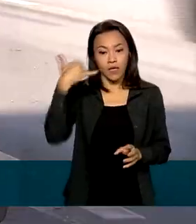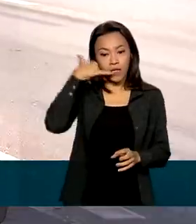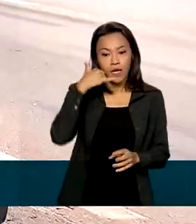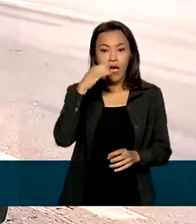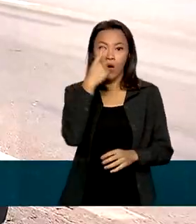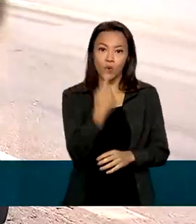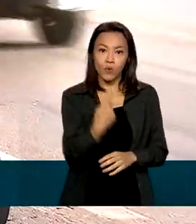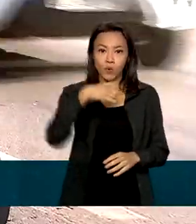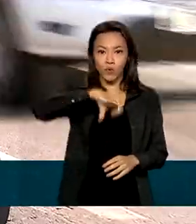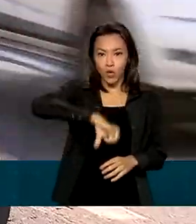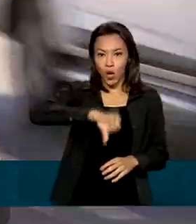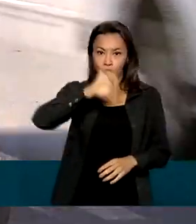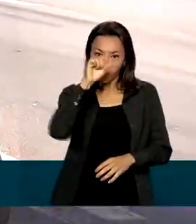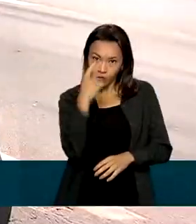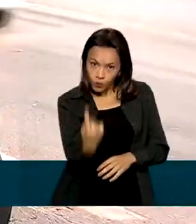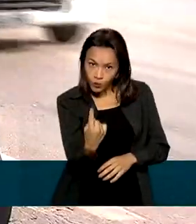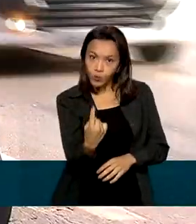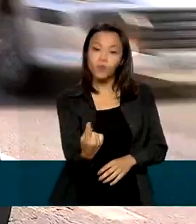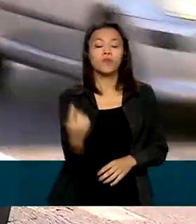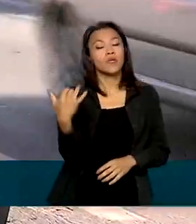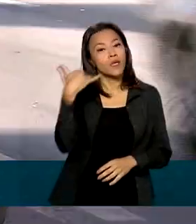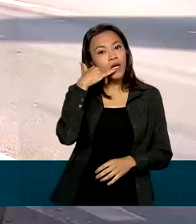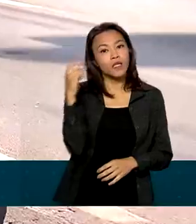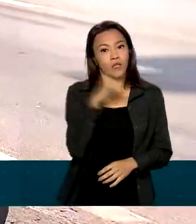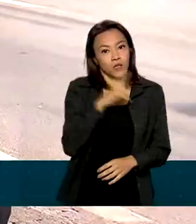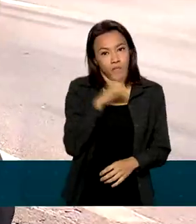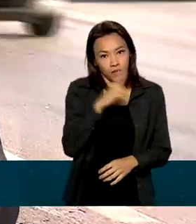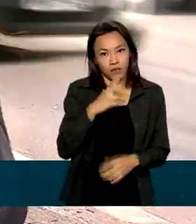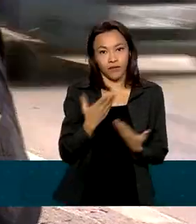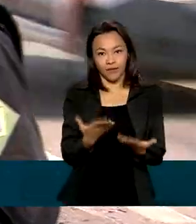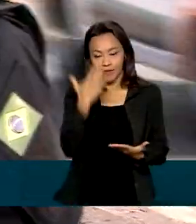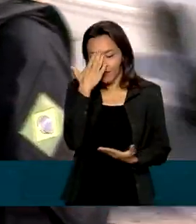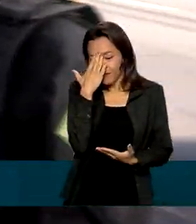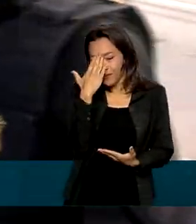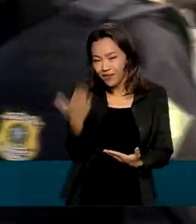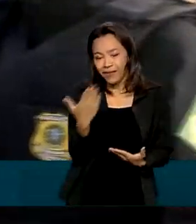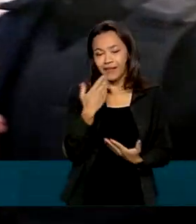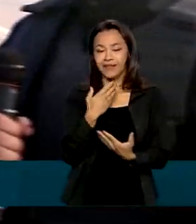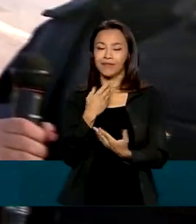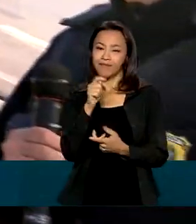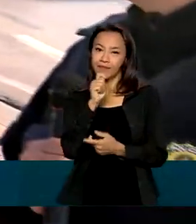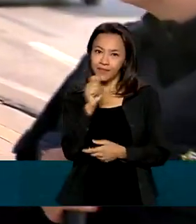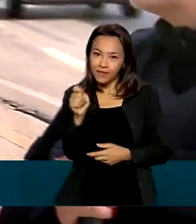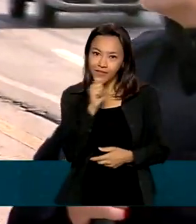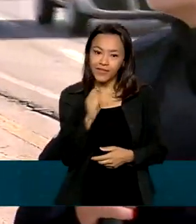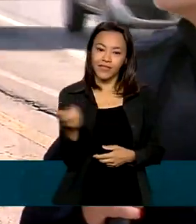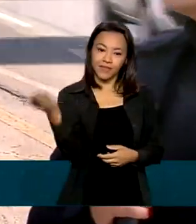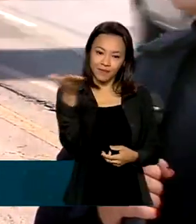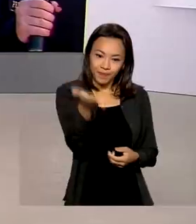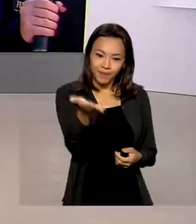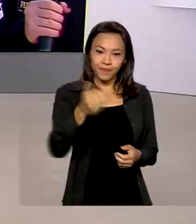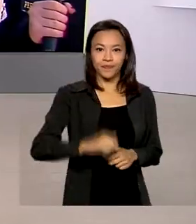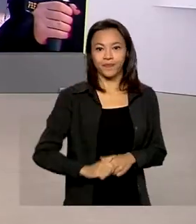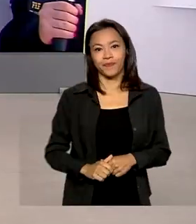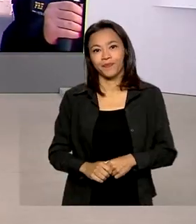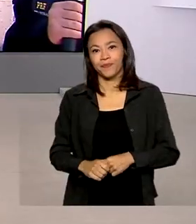191, que é o nosso número de emergência e urgência. Muito obrigado pela entrevista. Natália, volto com você.